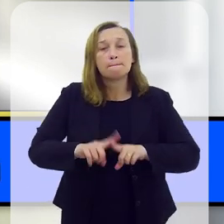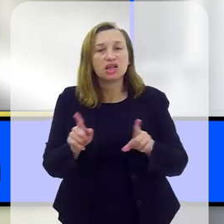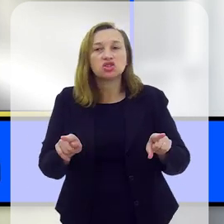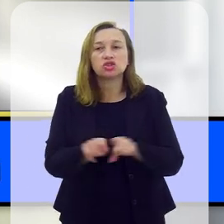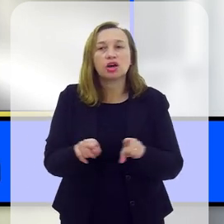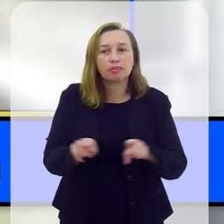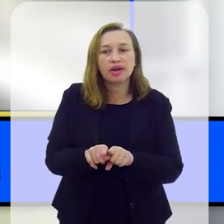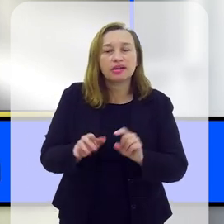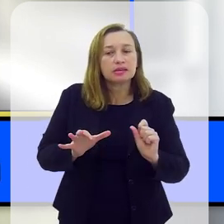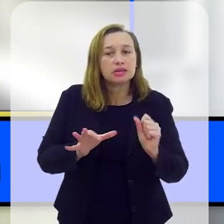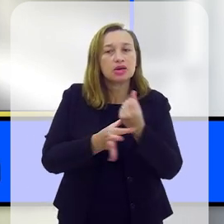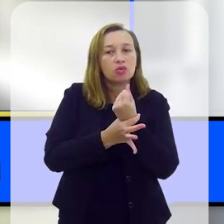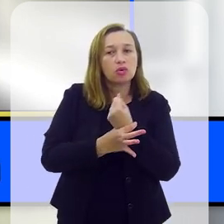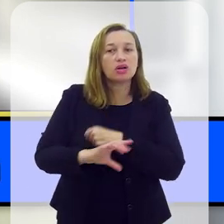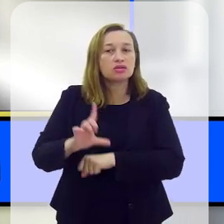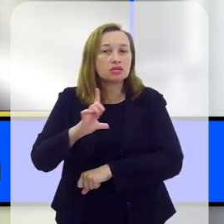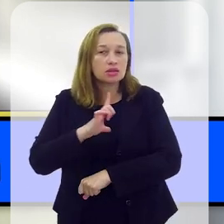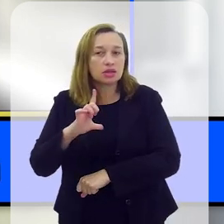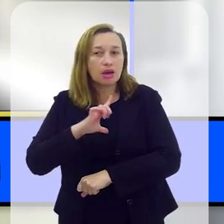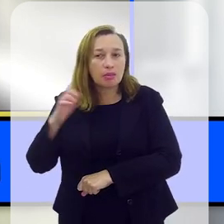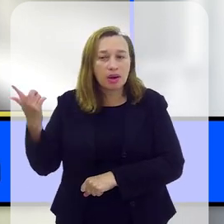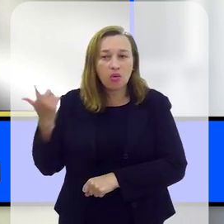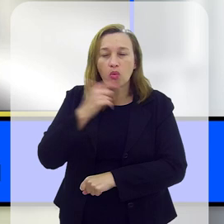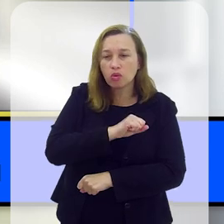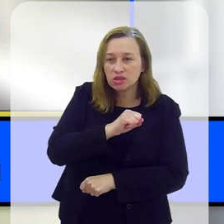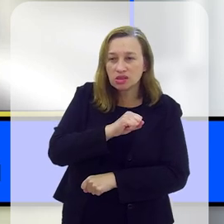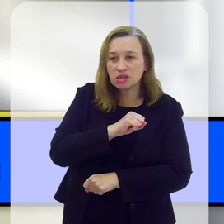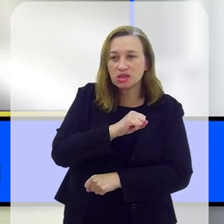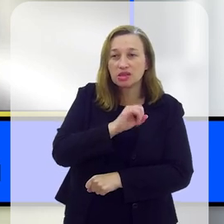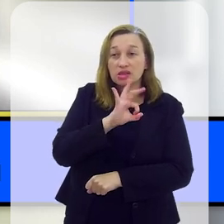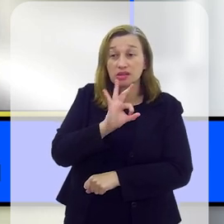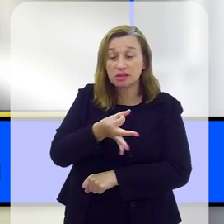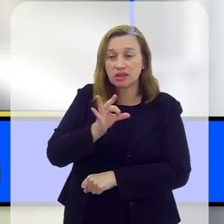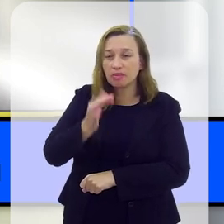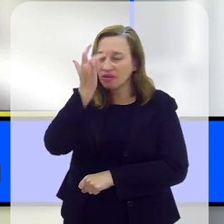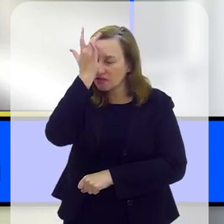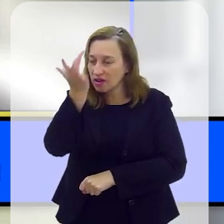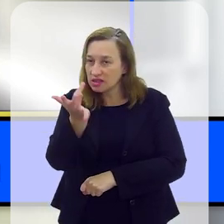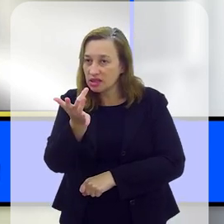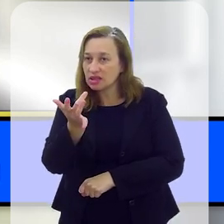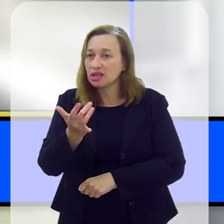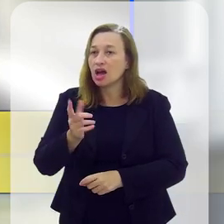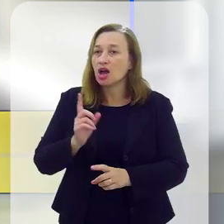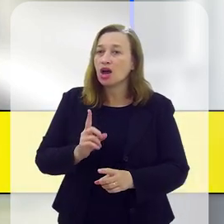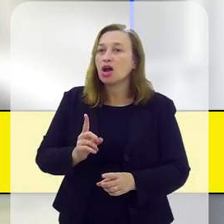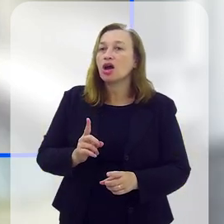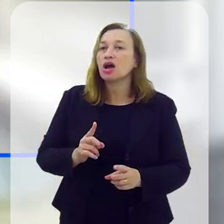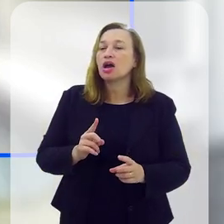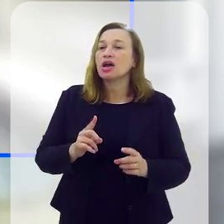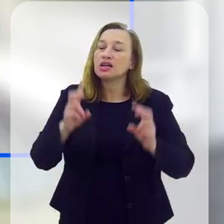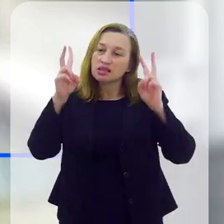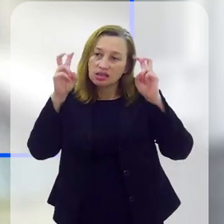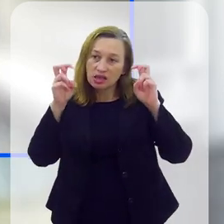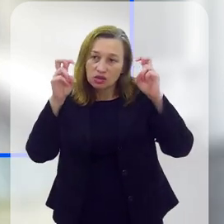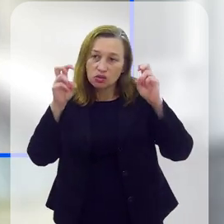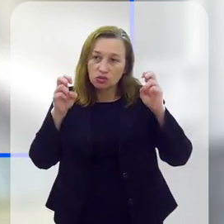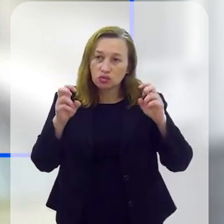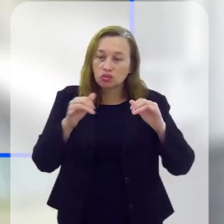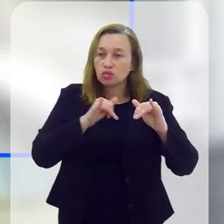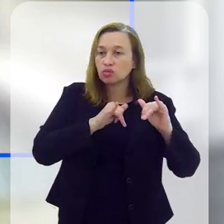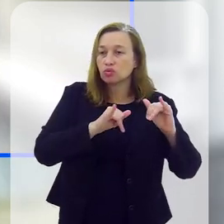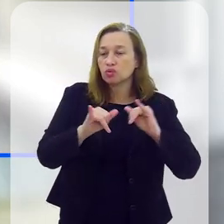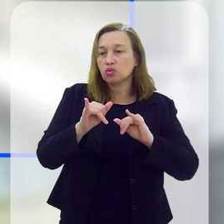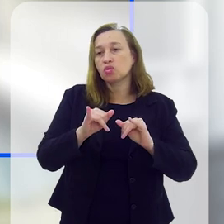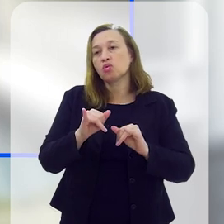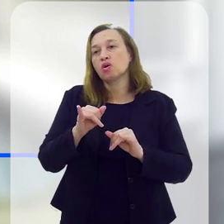ela, Para a usuária, mas também tem que ter o mínimo de segurança para conseguir, até, eventualmente, facilitar o encontro